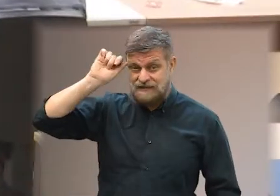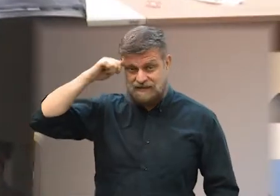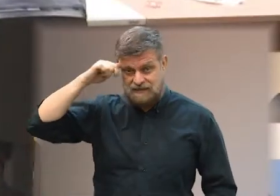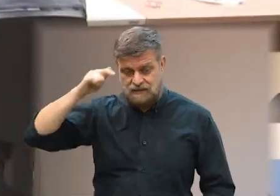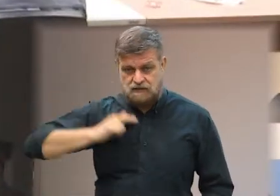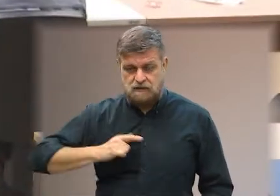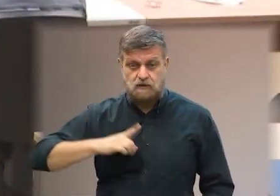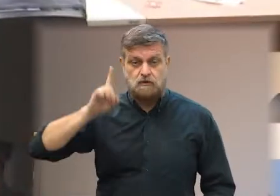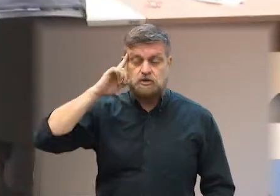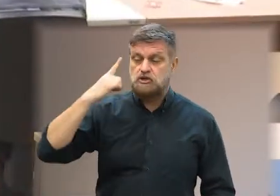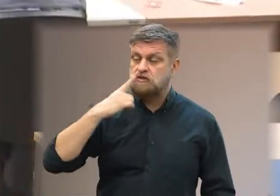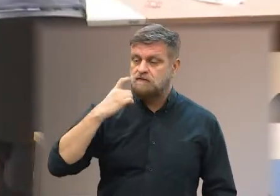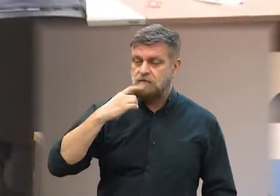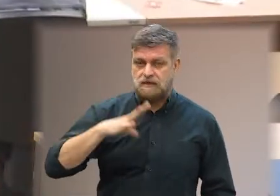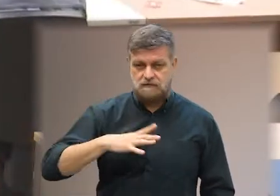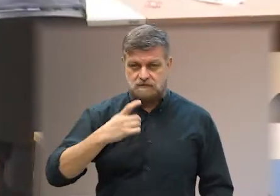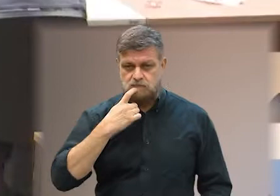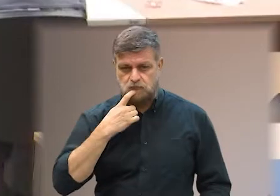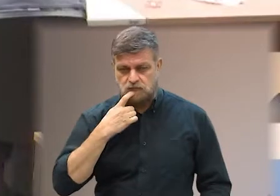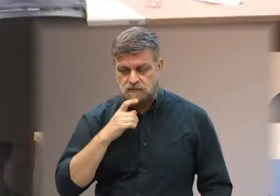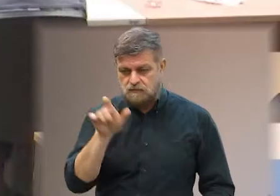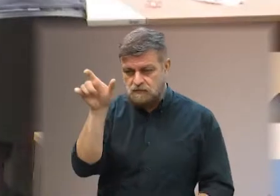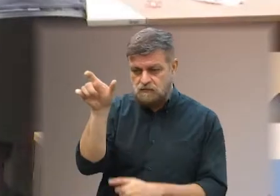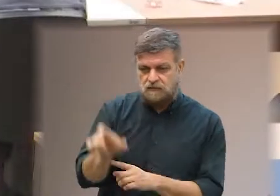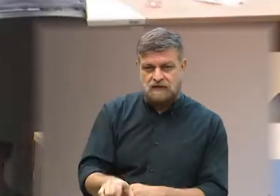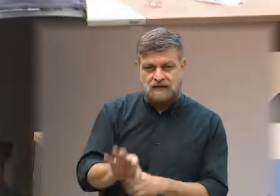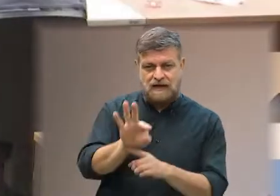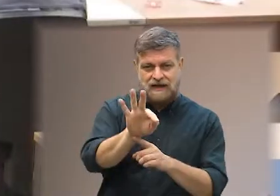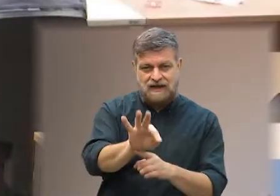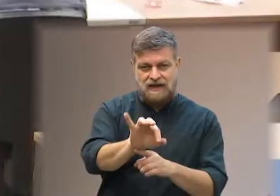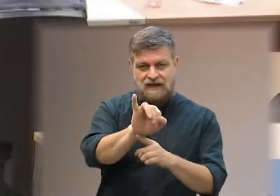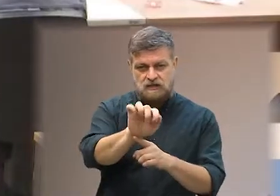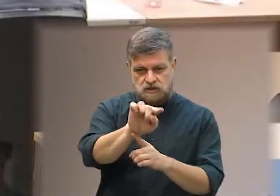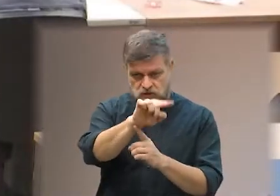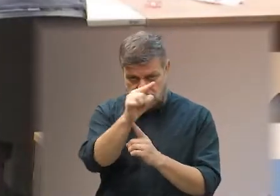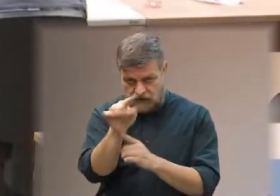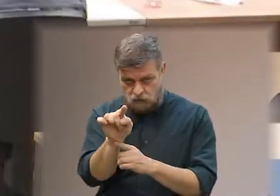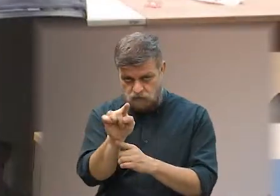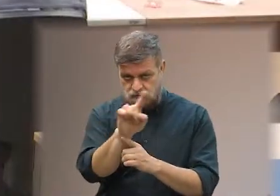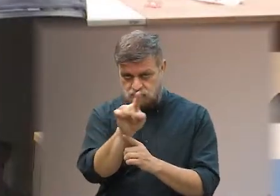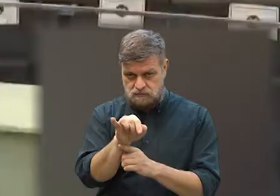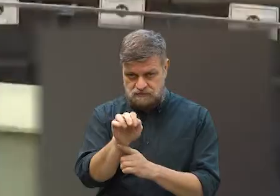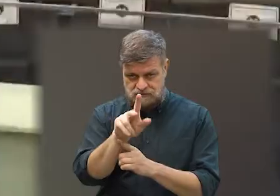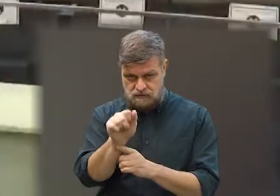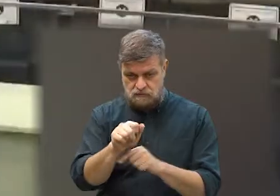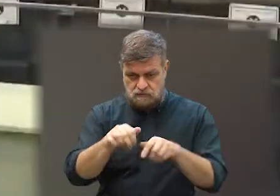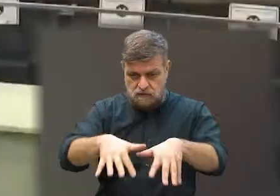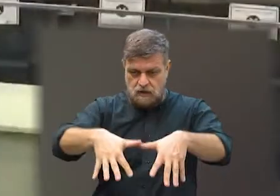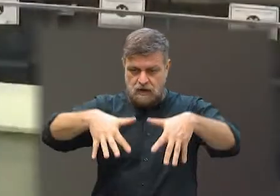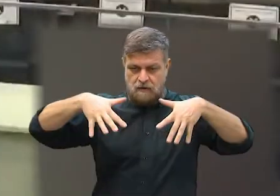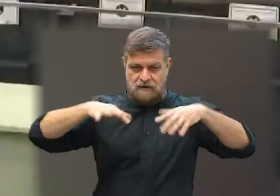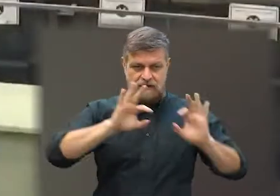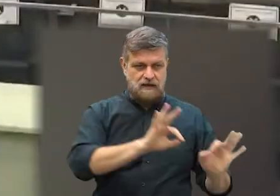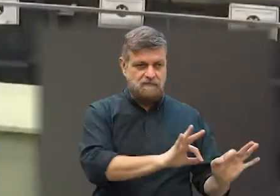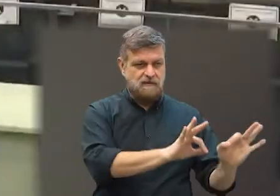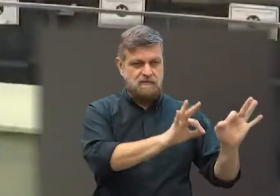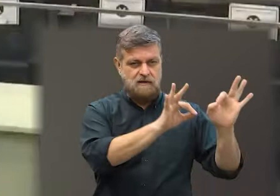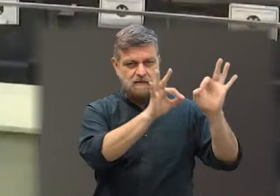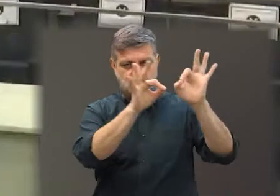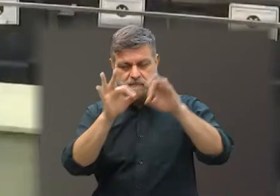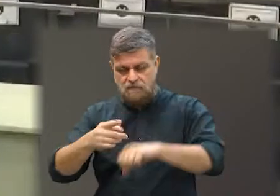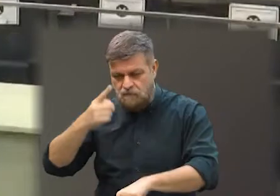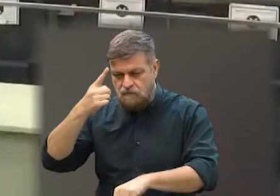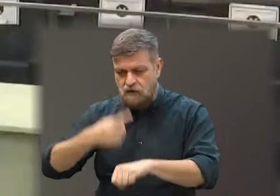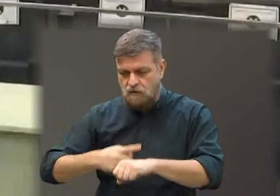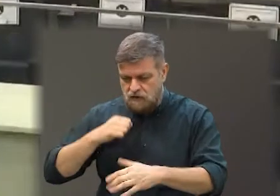Negra como feriado na cidade, Sebastião Arcanjo, o tchãozinho. Uma plateia acompanhou a cerimônia que foi de momento